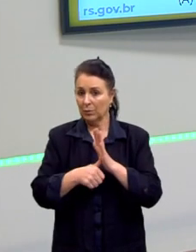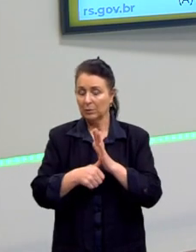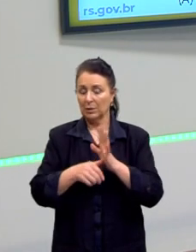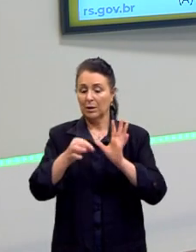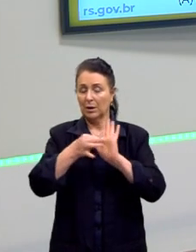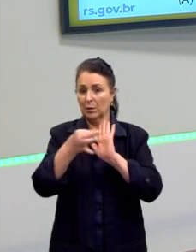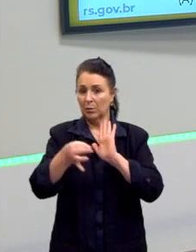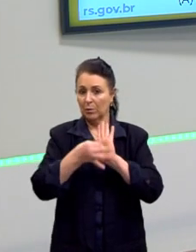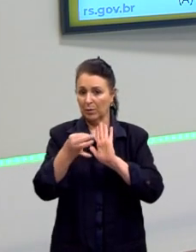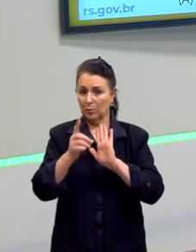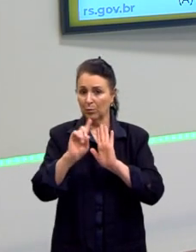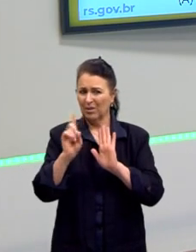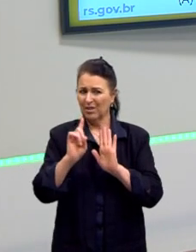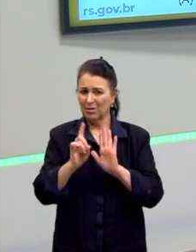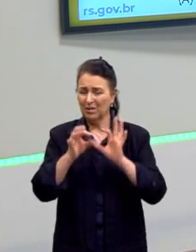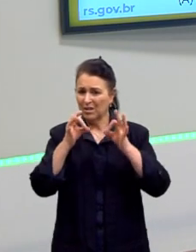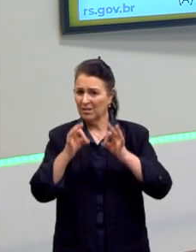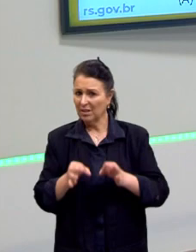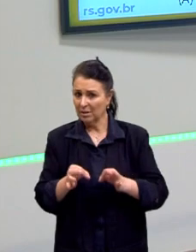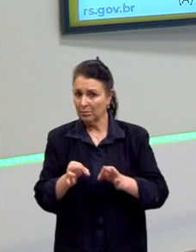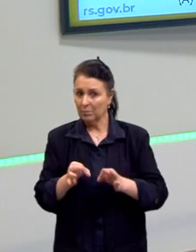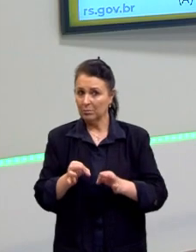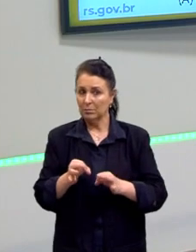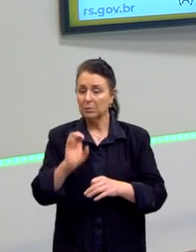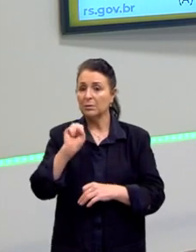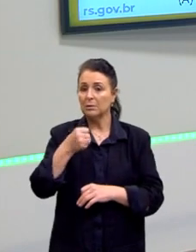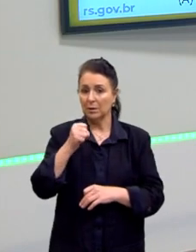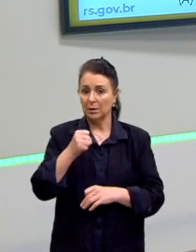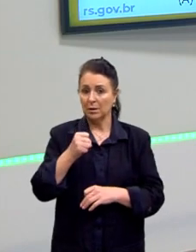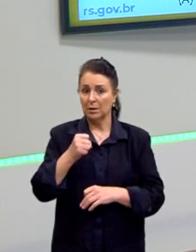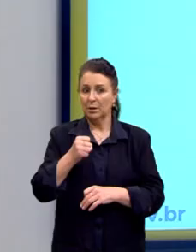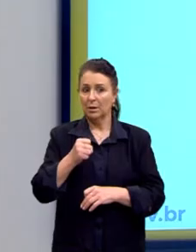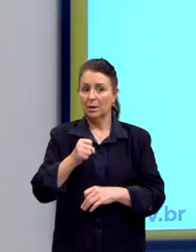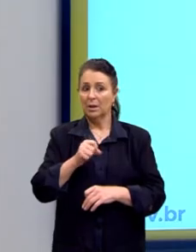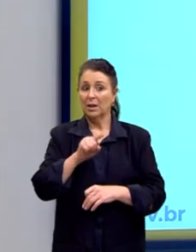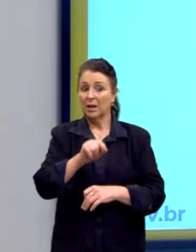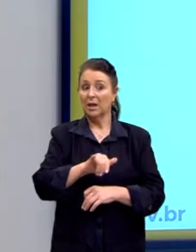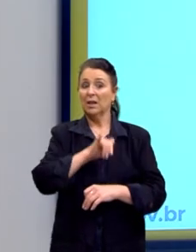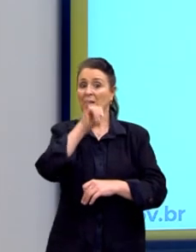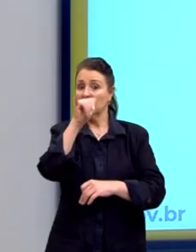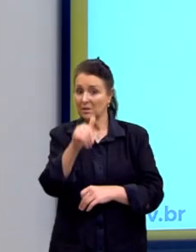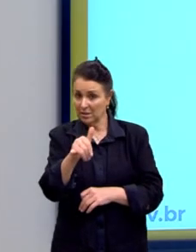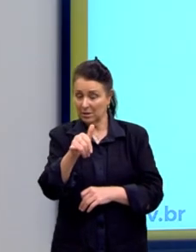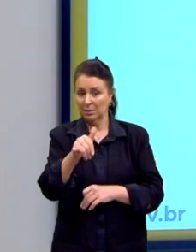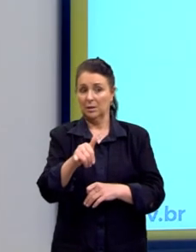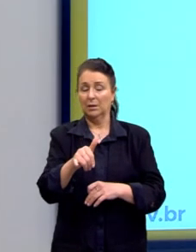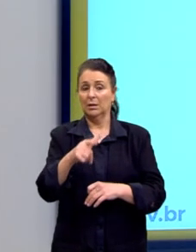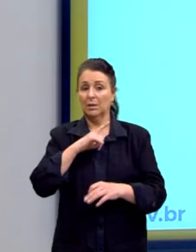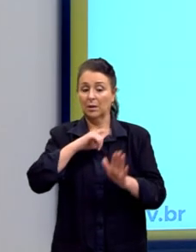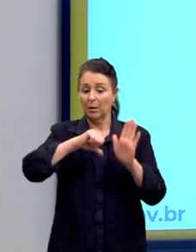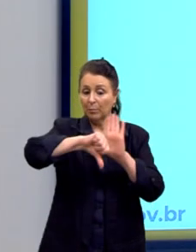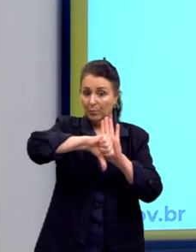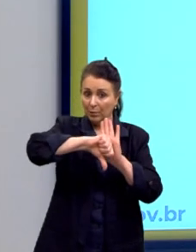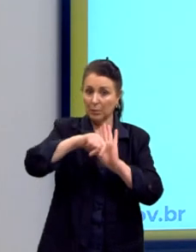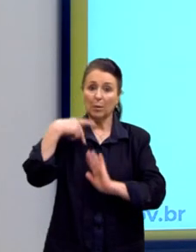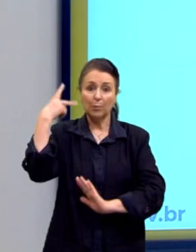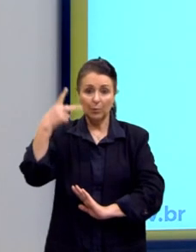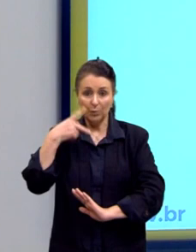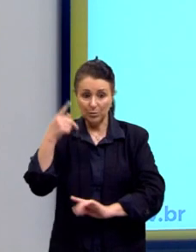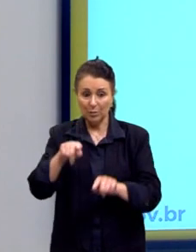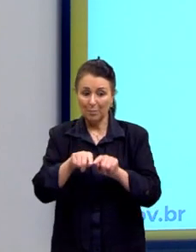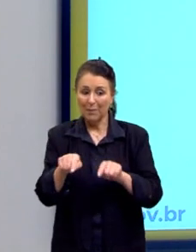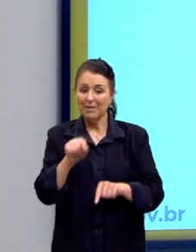argumento inválido? Sim. Ele afirma que, apesar da crise política, mas ele não é